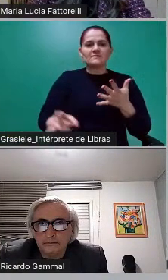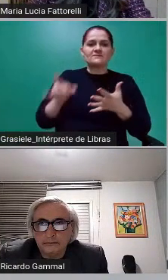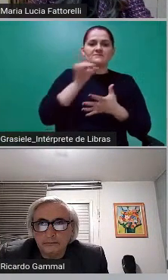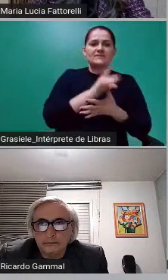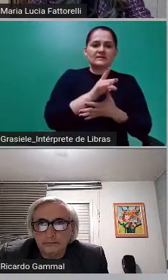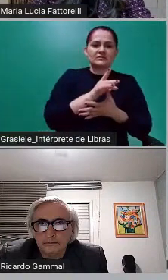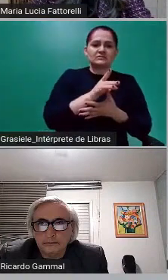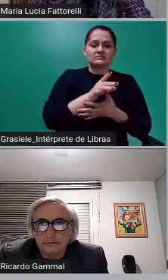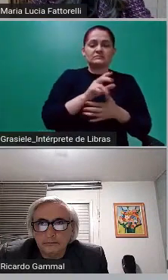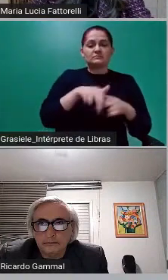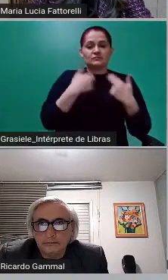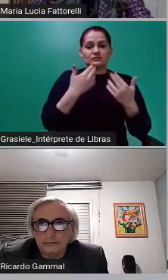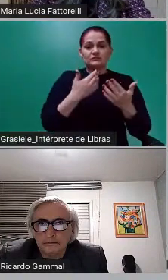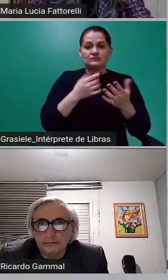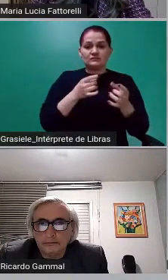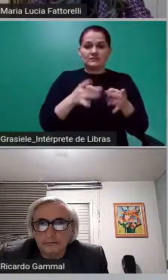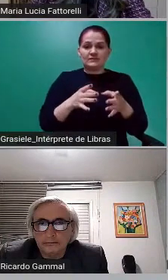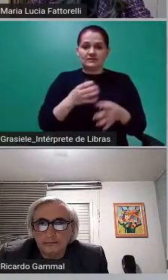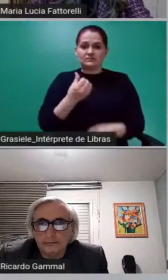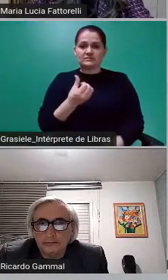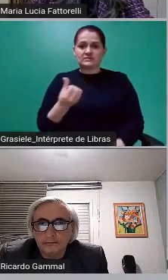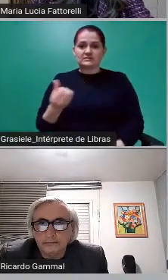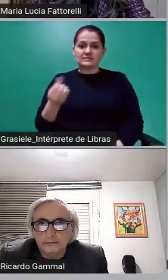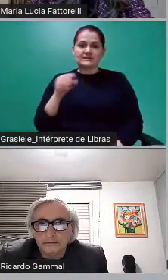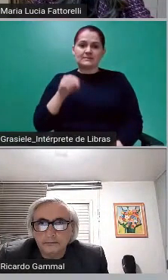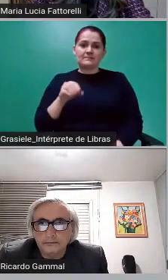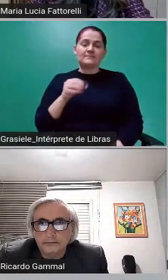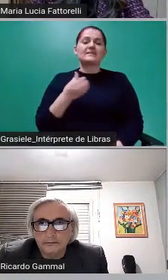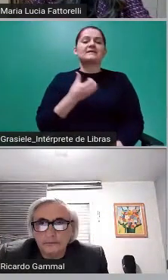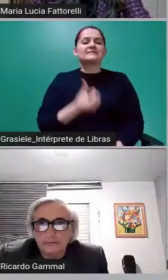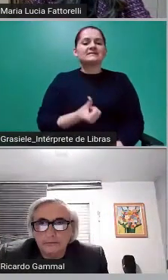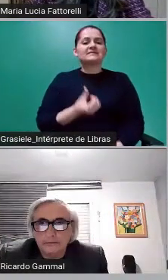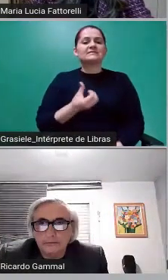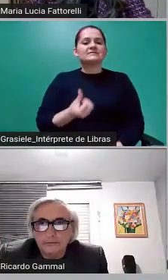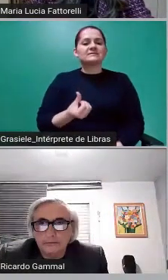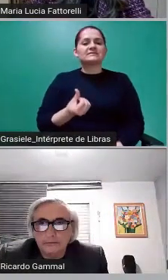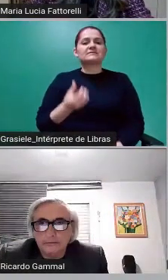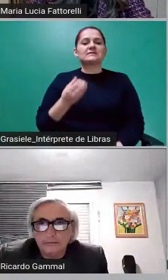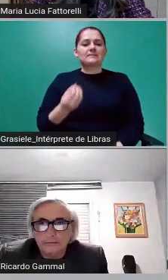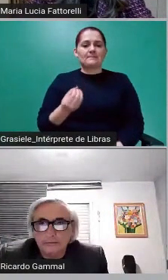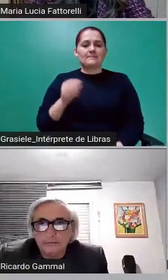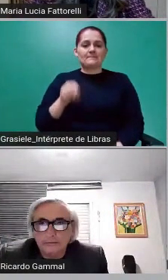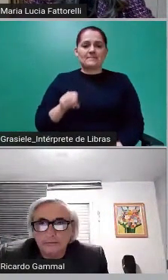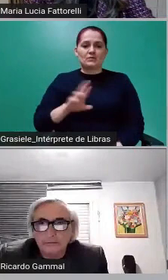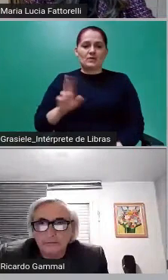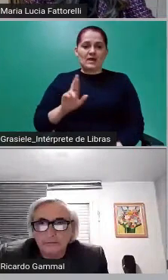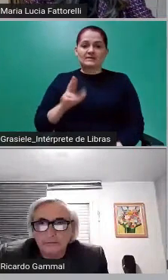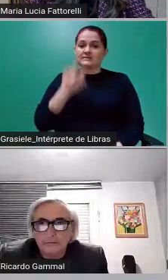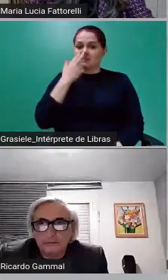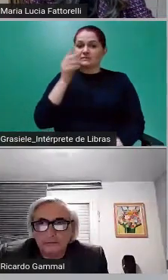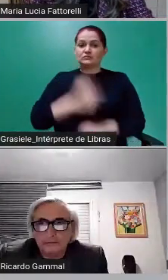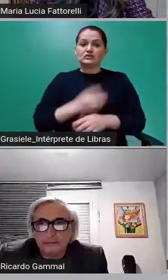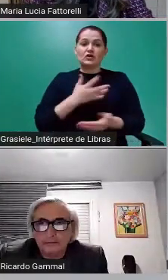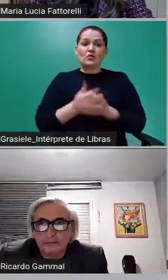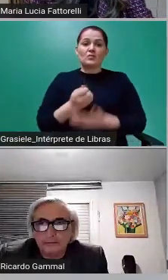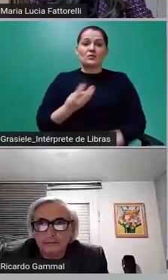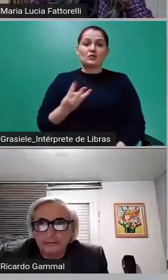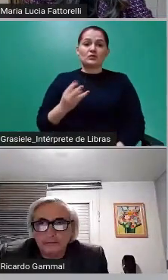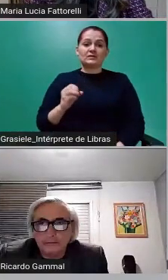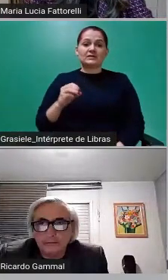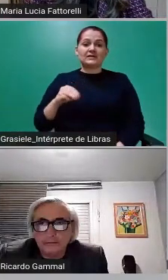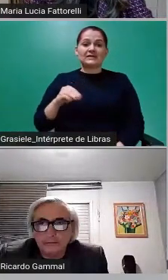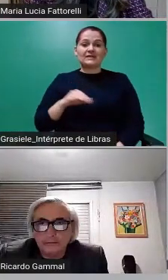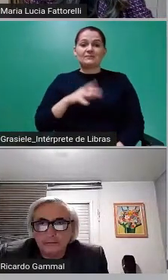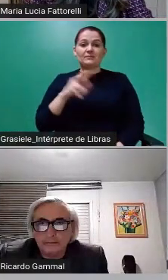foram recomprados no mesmo dia pelo Banestado por 30 milhões de reais. Isso representou um